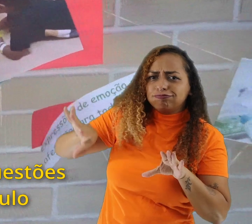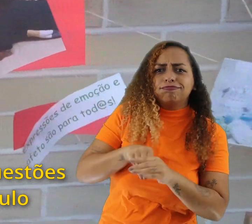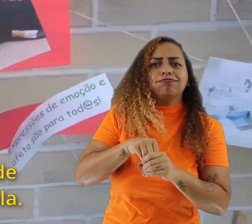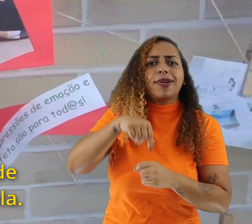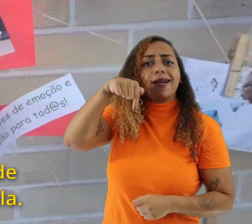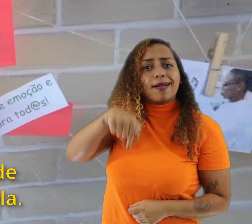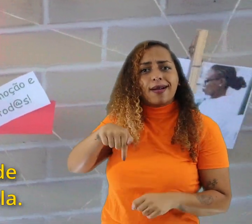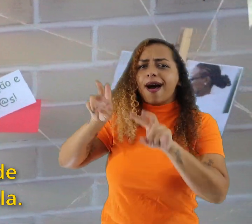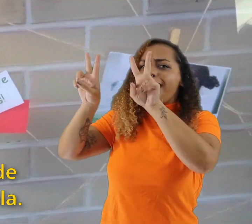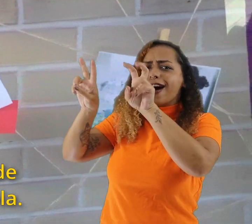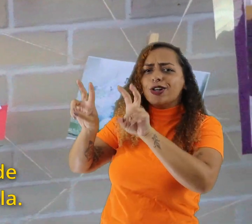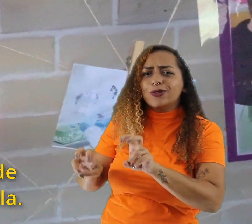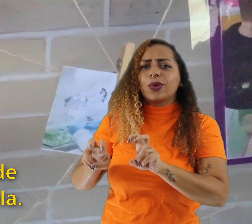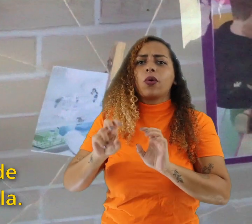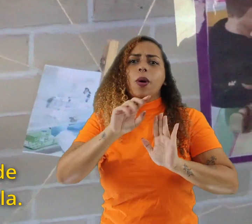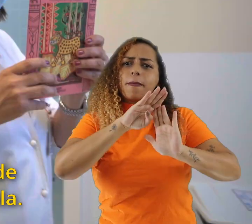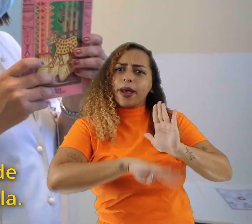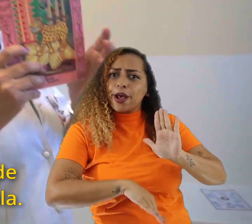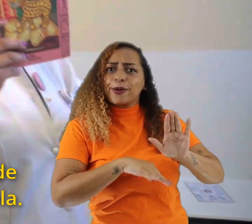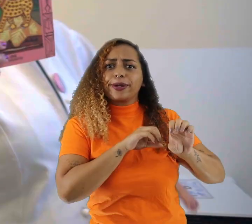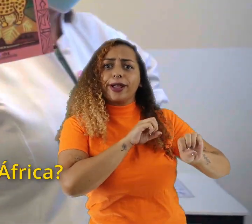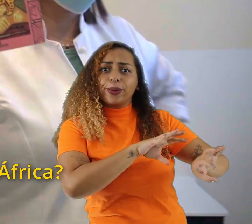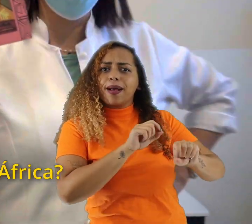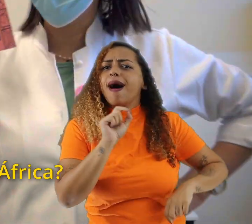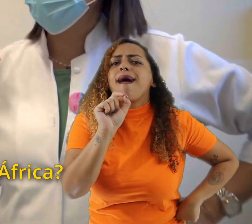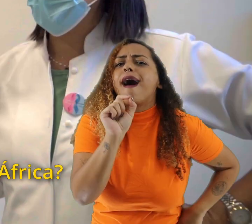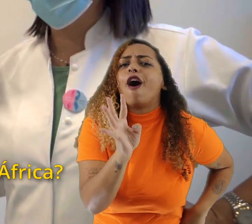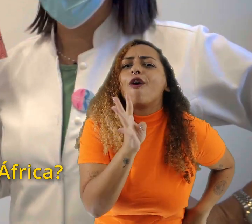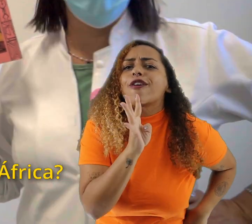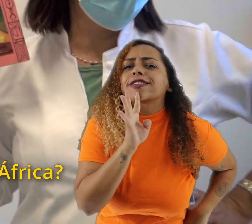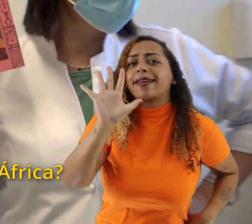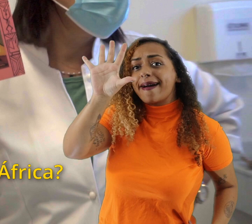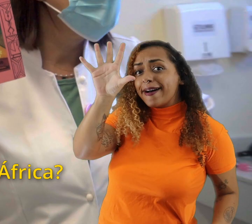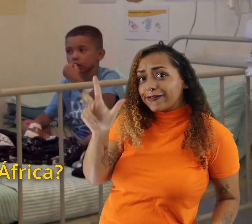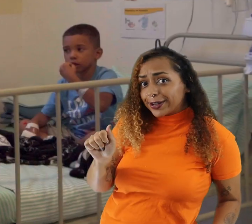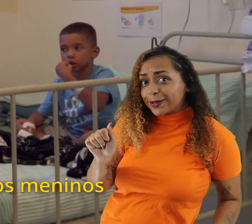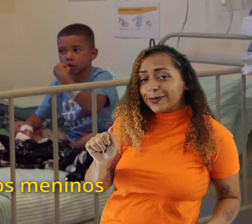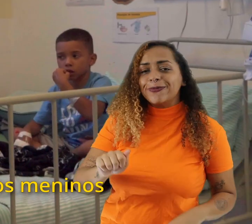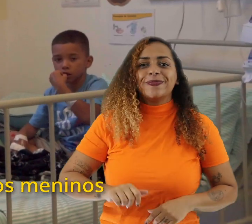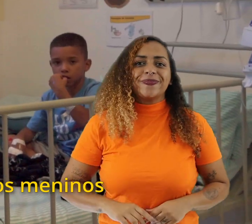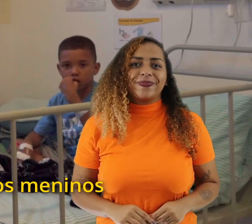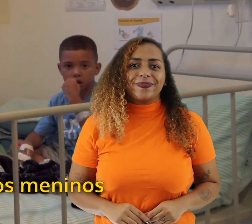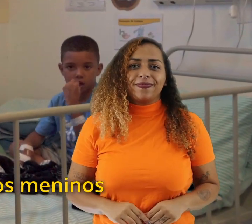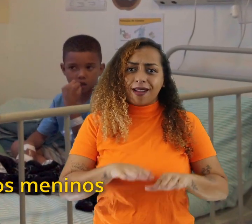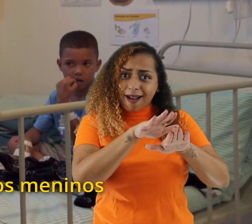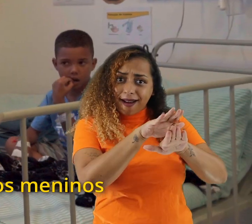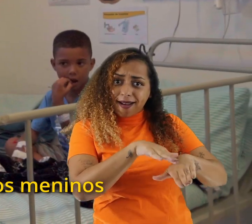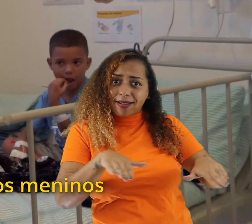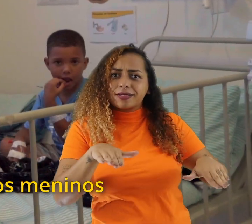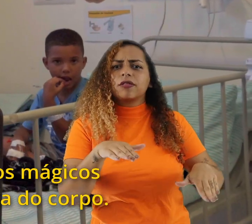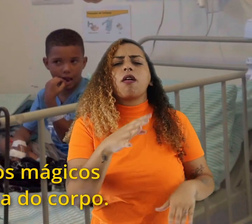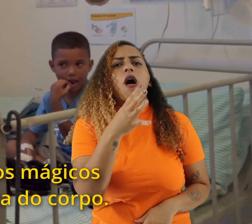currículo que a gente entende, vivo dentro da escola. Quem já ouviu falar da África? Eu não! O que mais impressionava os